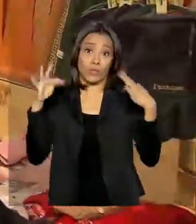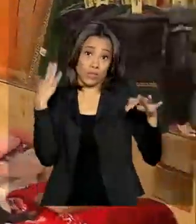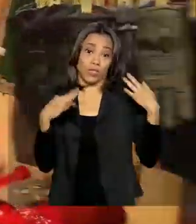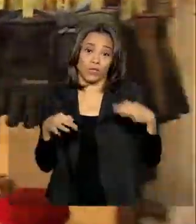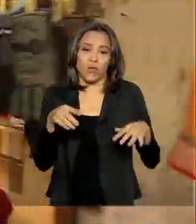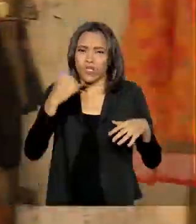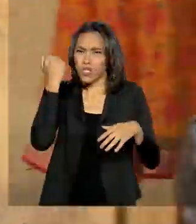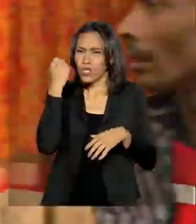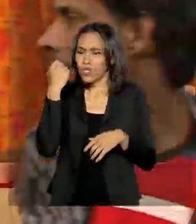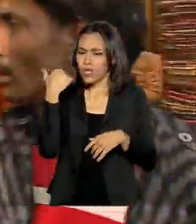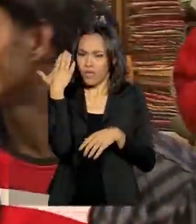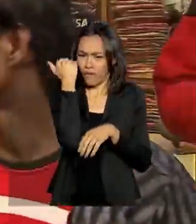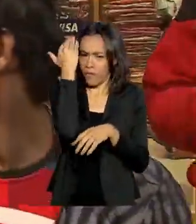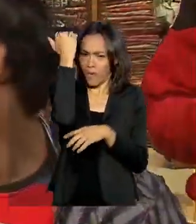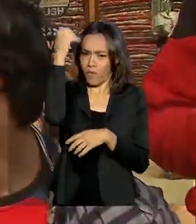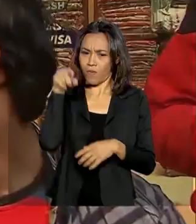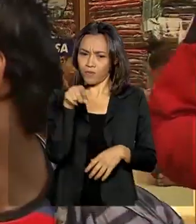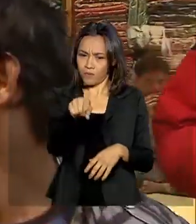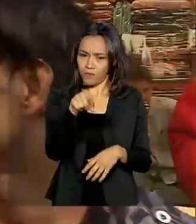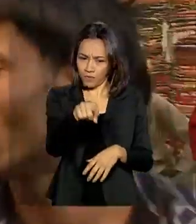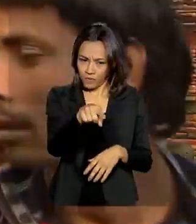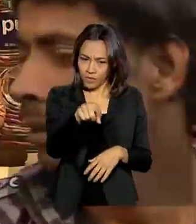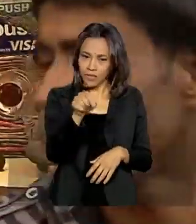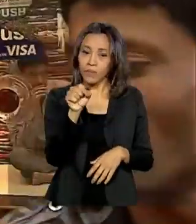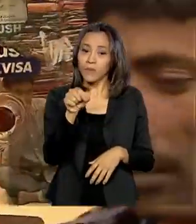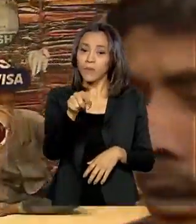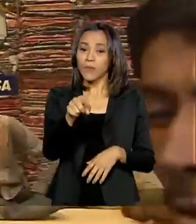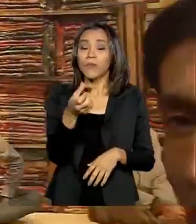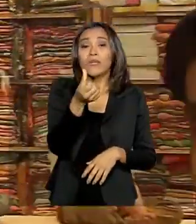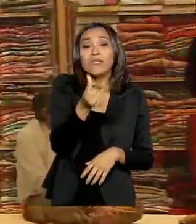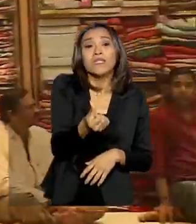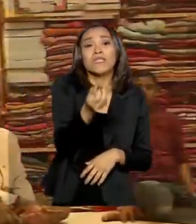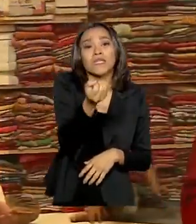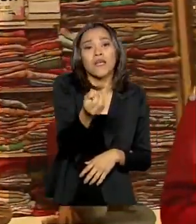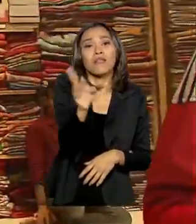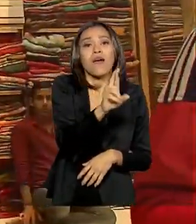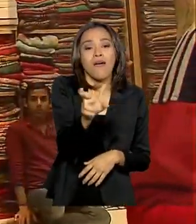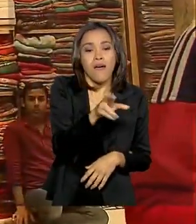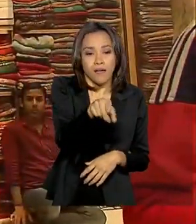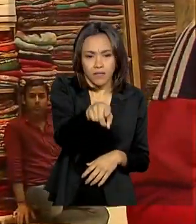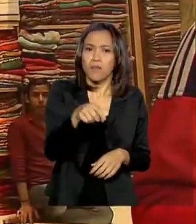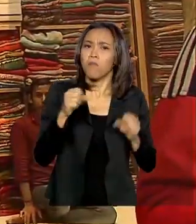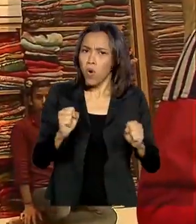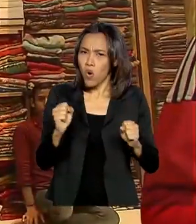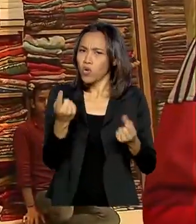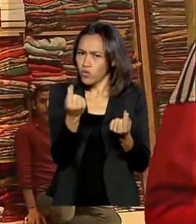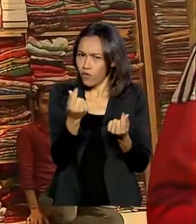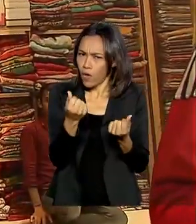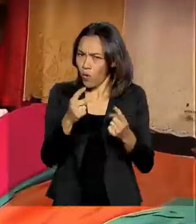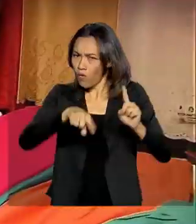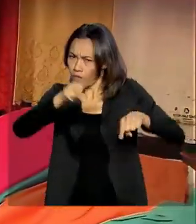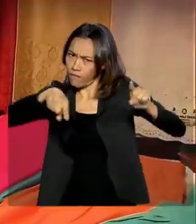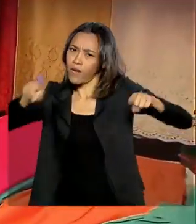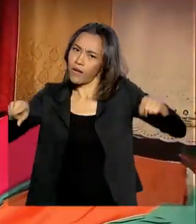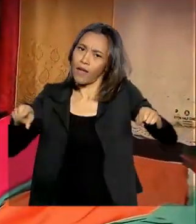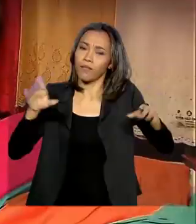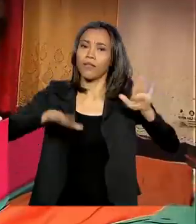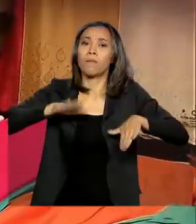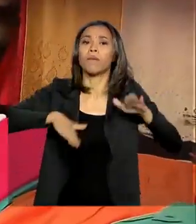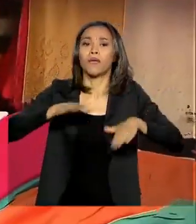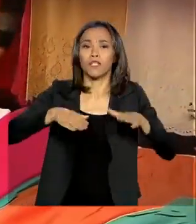é o famoso Sari. Ele custa cerca de 60 reais em média, mas pode variar de acordo com o tecido e com as cores.